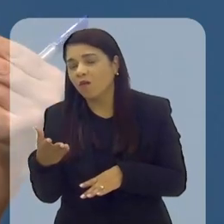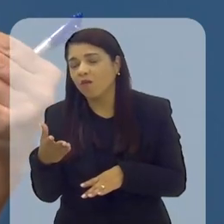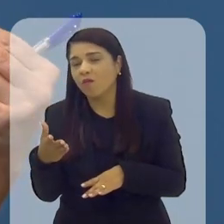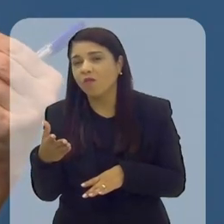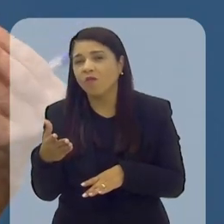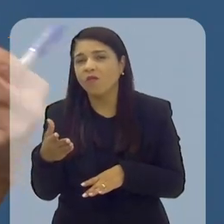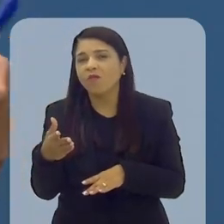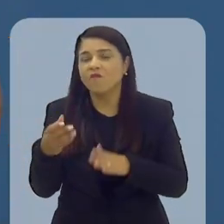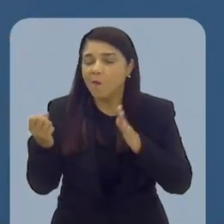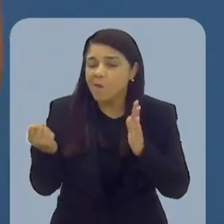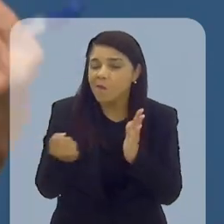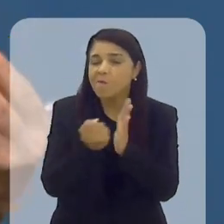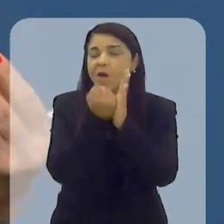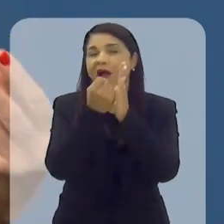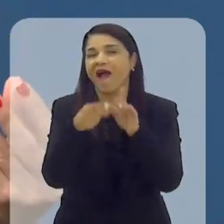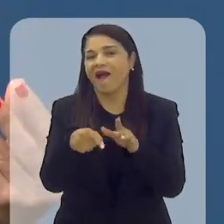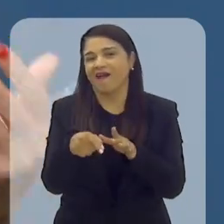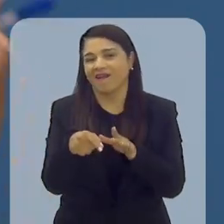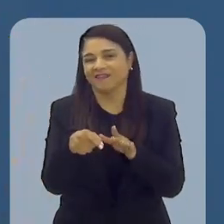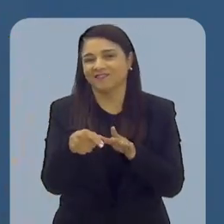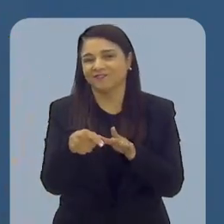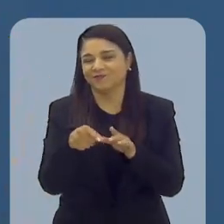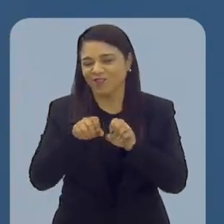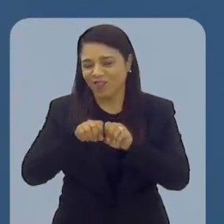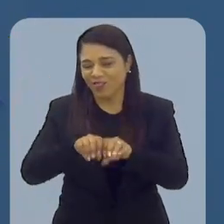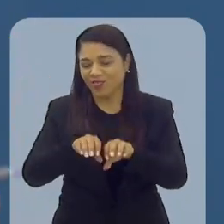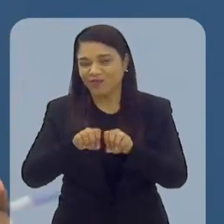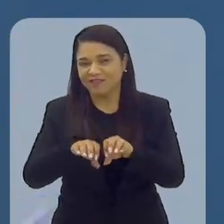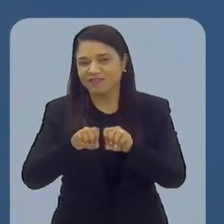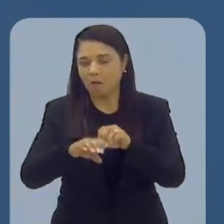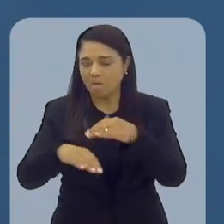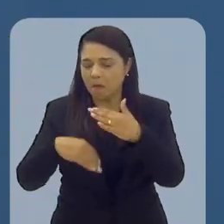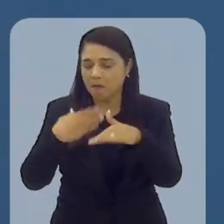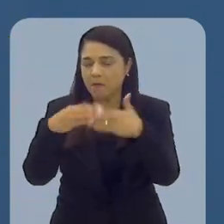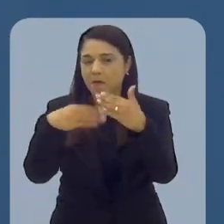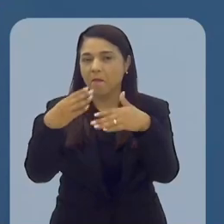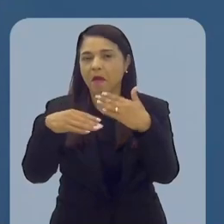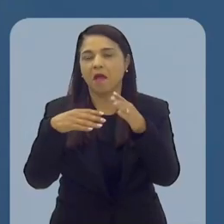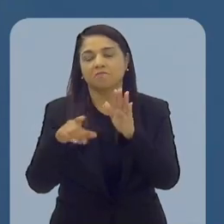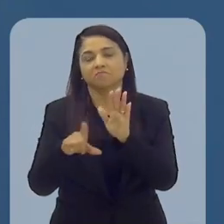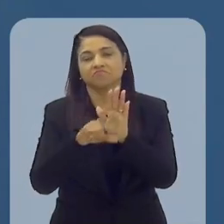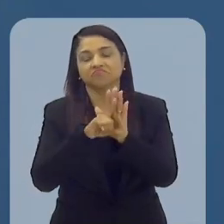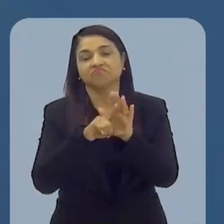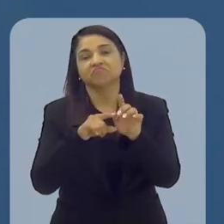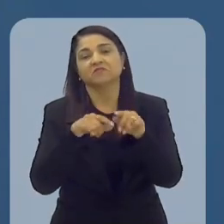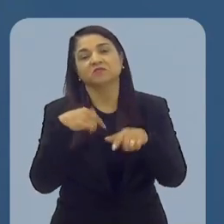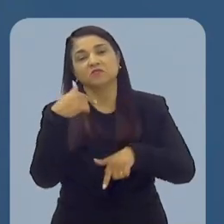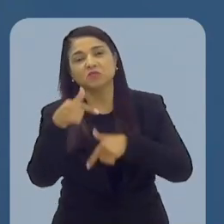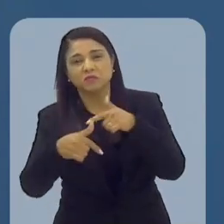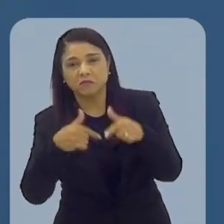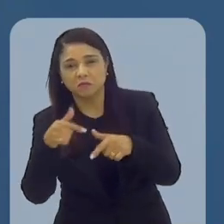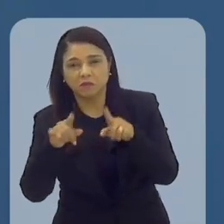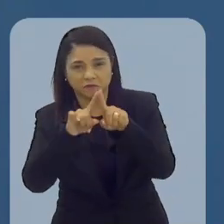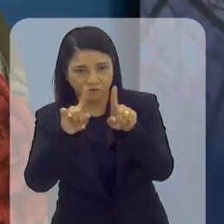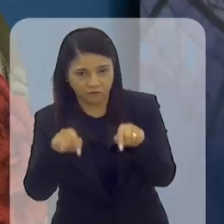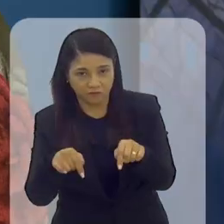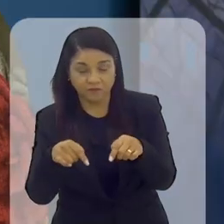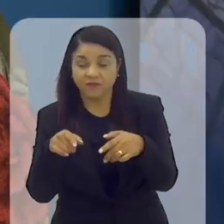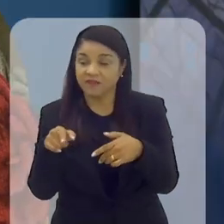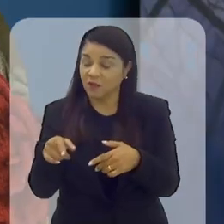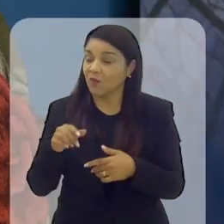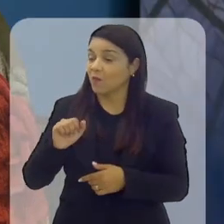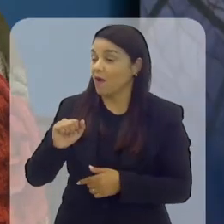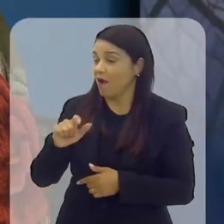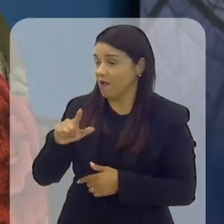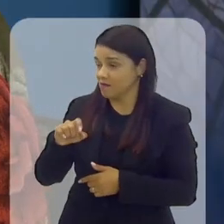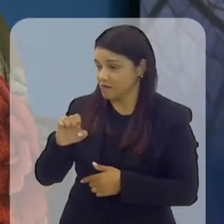qual você sente que foi o impacto disso para a educação legislativa e para os nossos trabalhadores e trabalhadores? É como